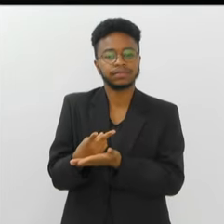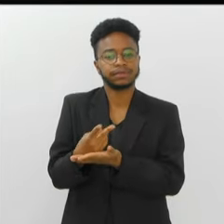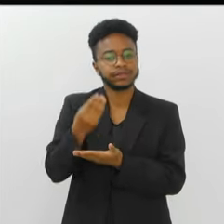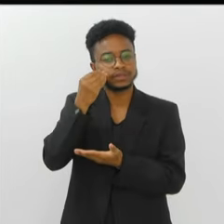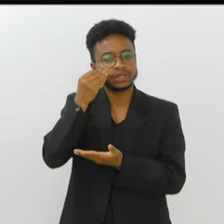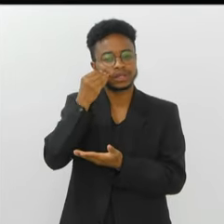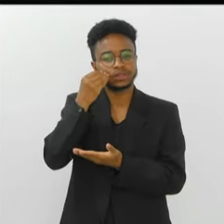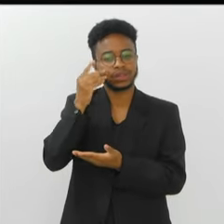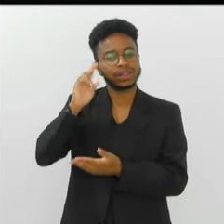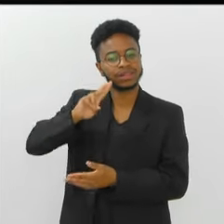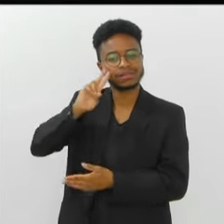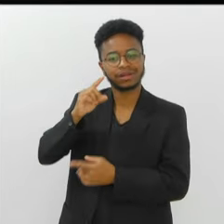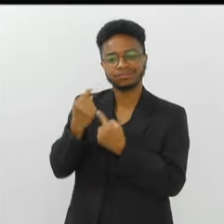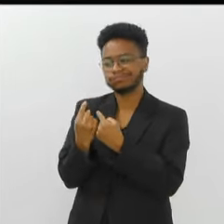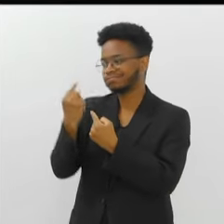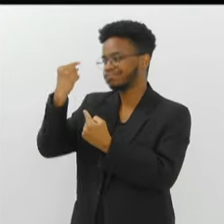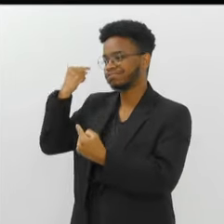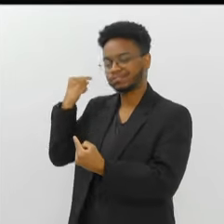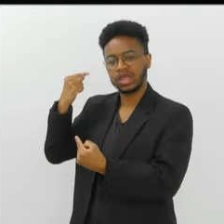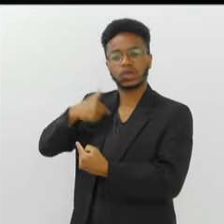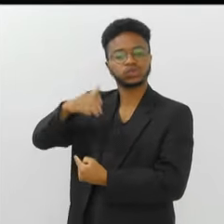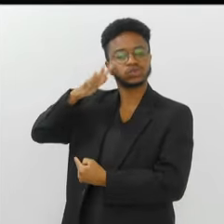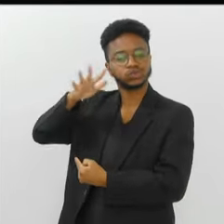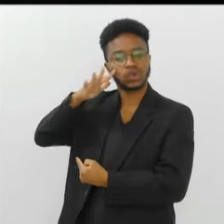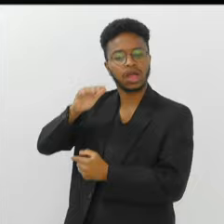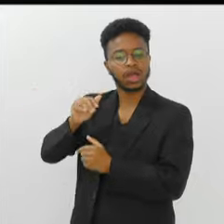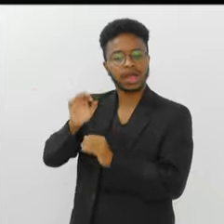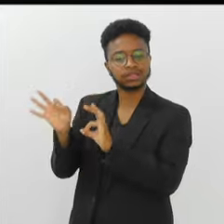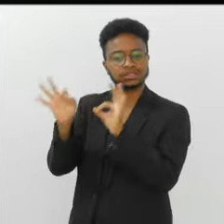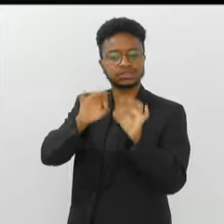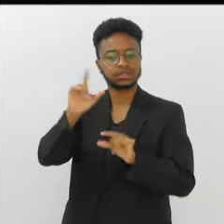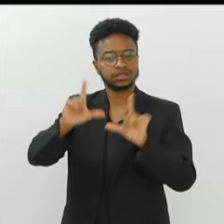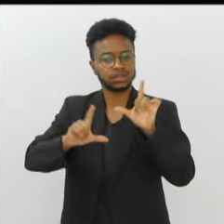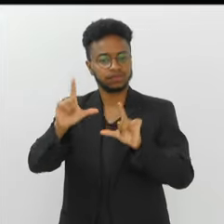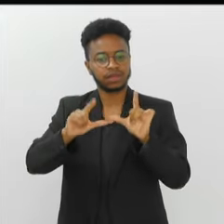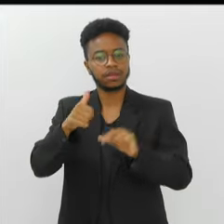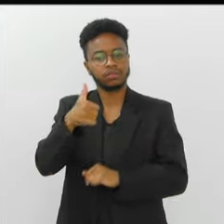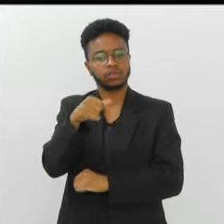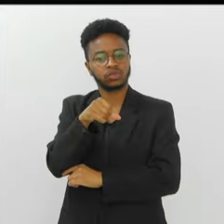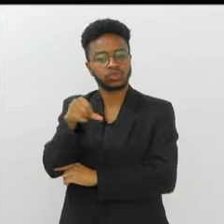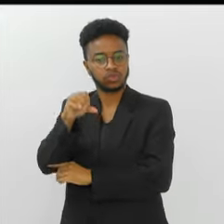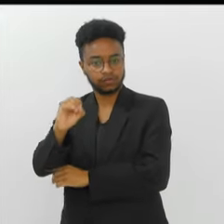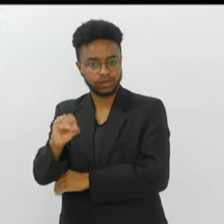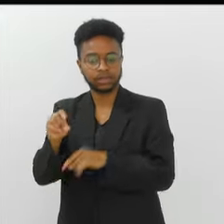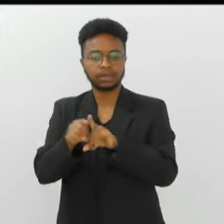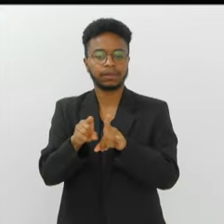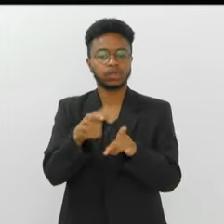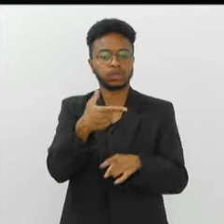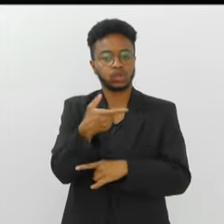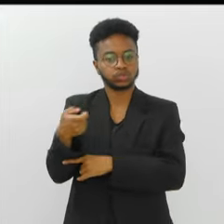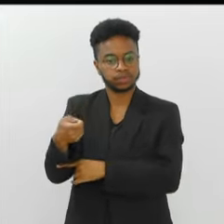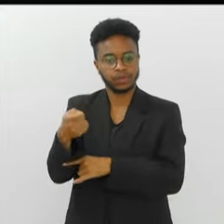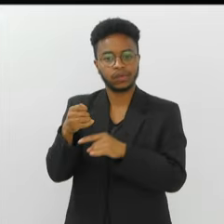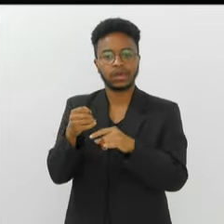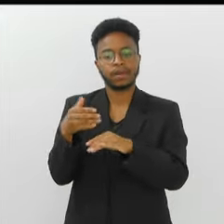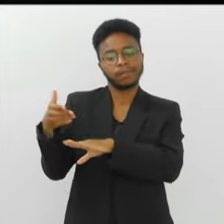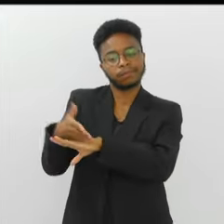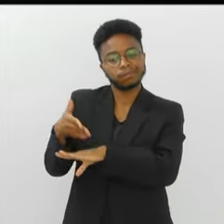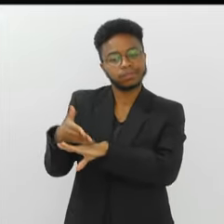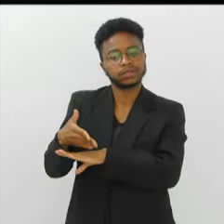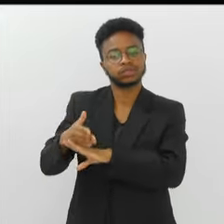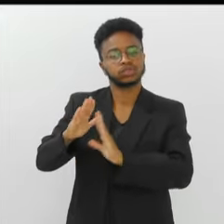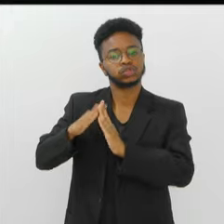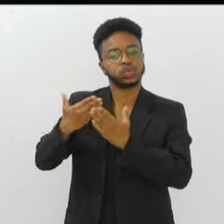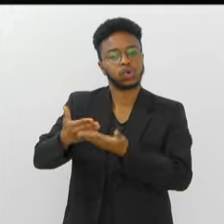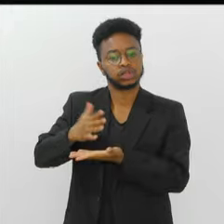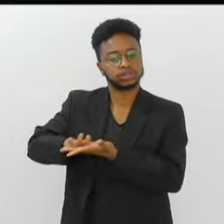sempre evoco em mim aquele menino sonhador que acompanhava pela TV na década de 90, que nos anos 2000 frequentou barracões